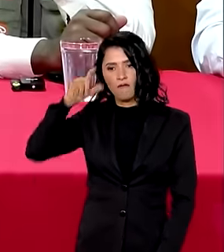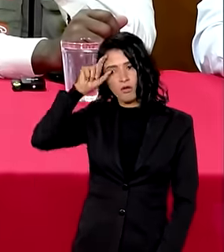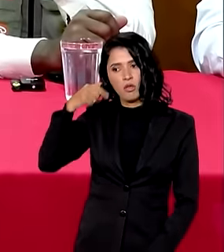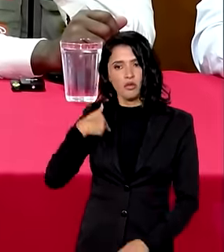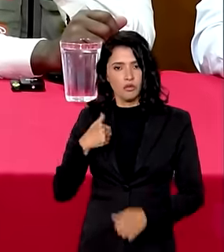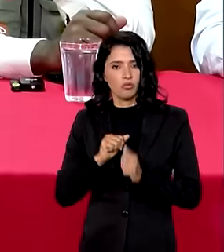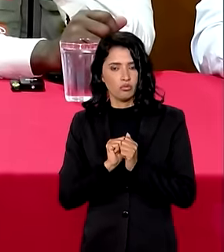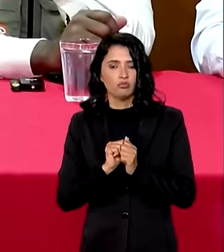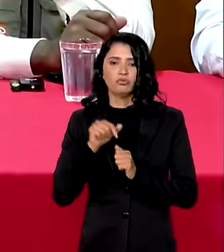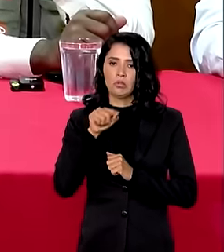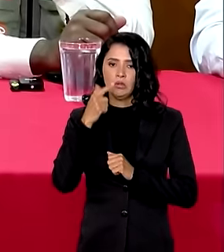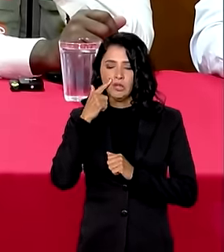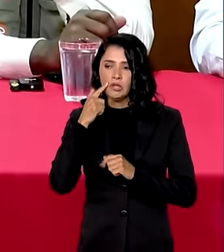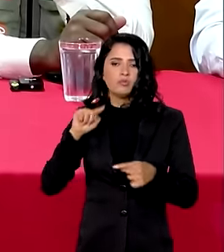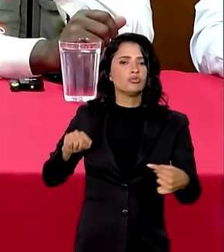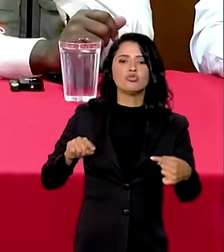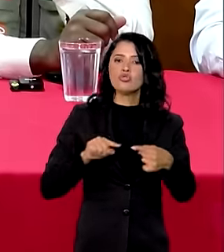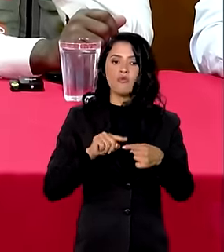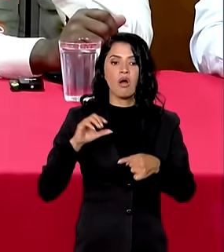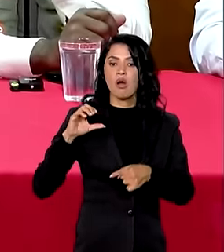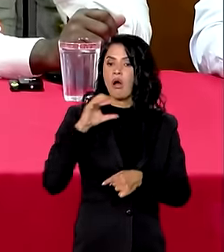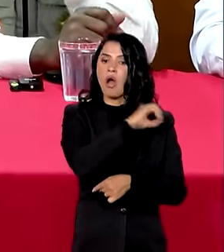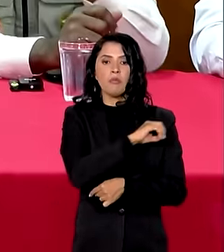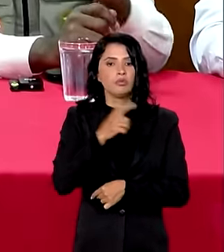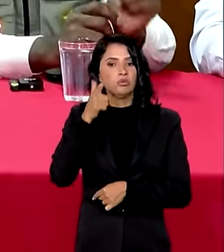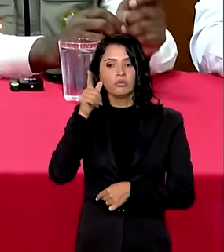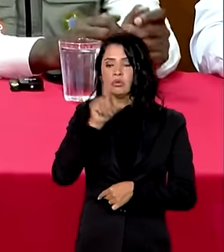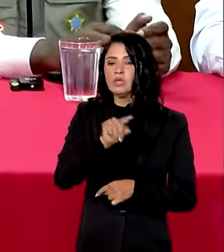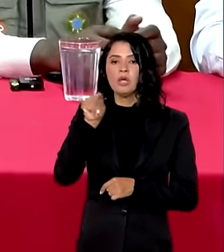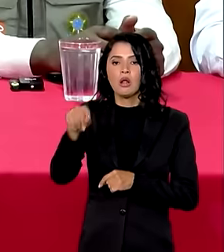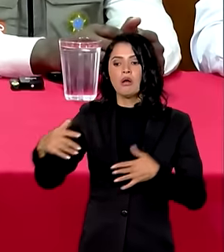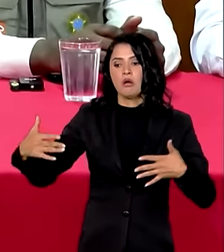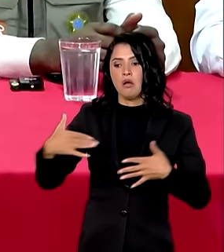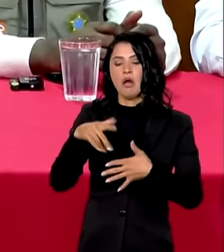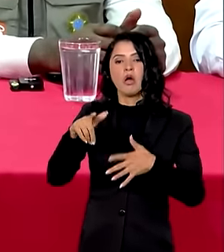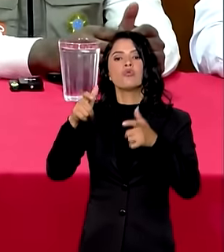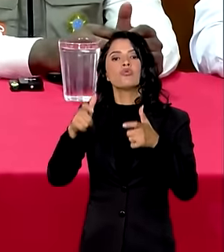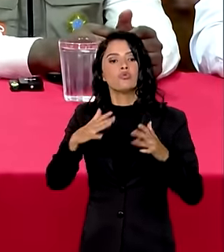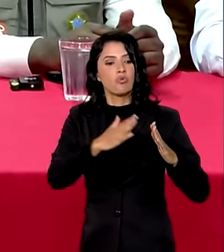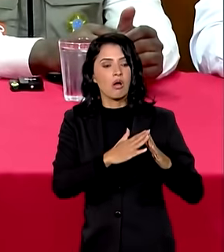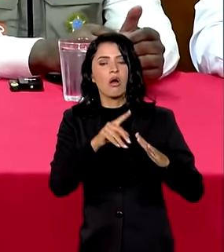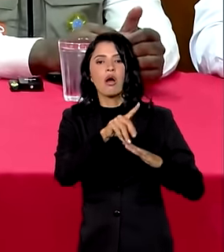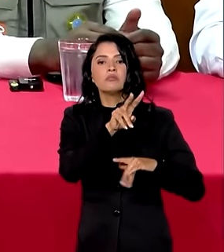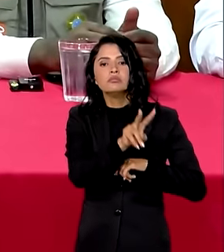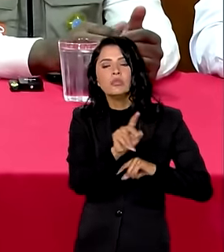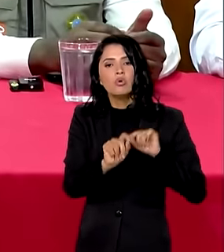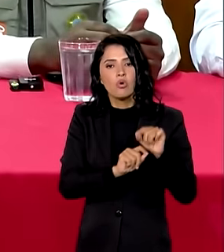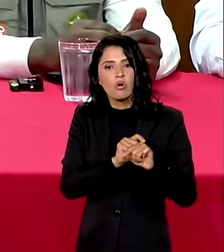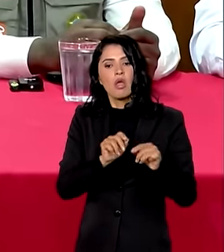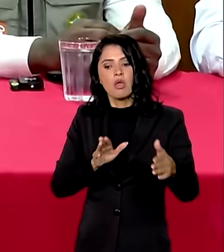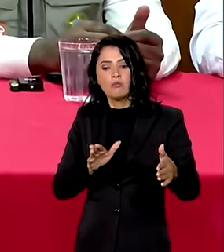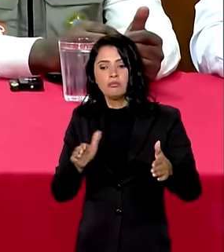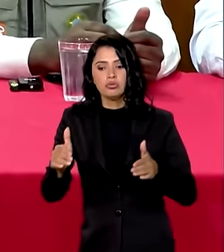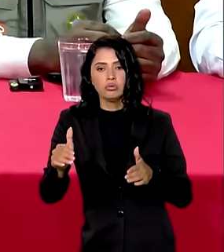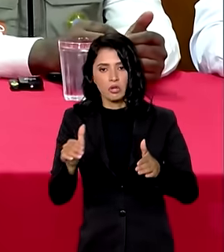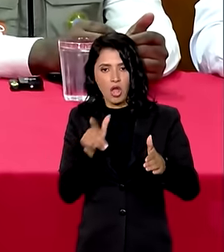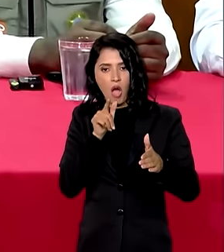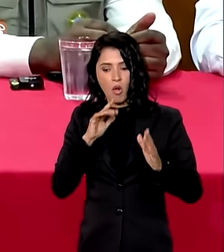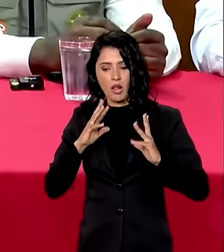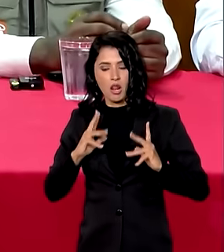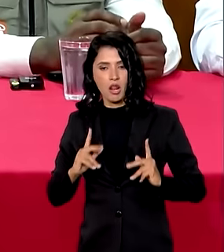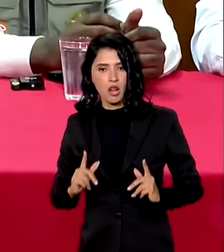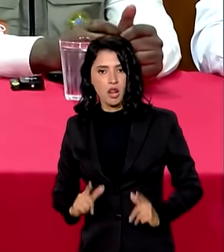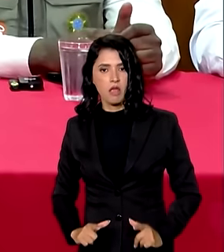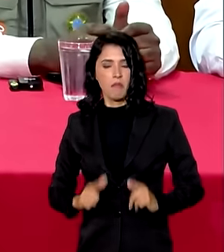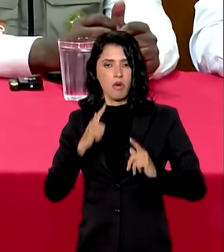fazer chegar o mais rapidamente possível nas cidades e nos abrigos, os purificadores. Um